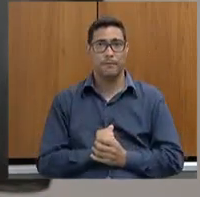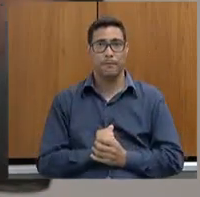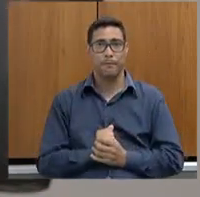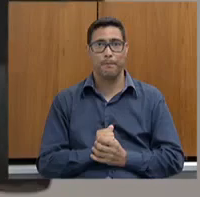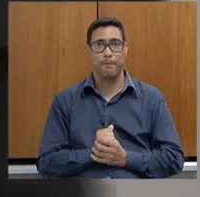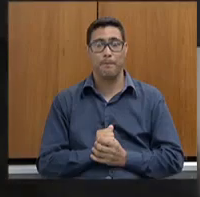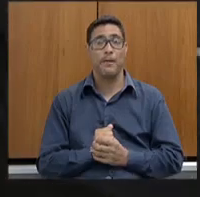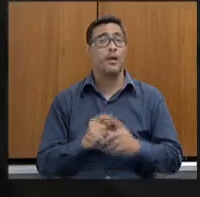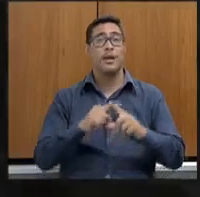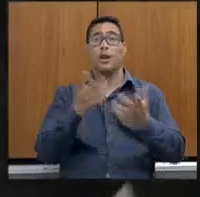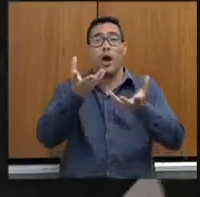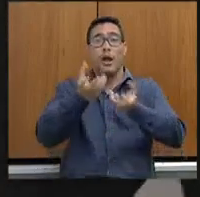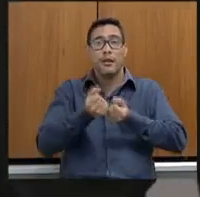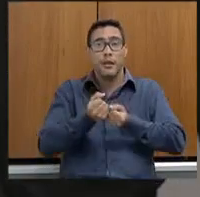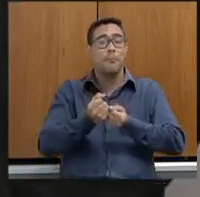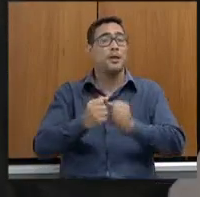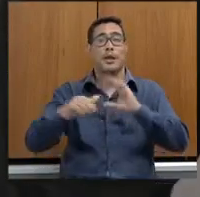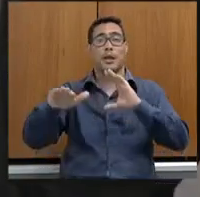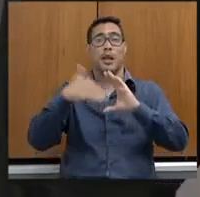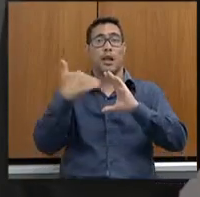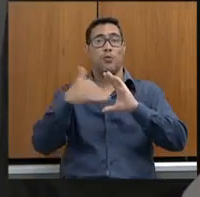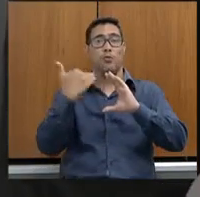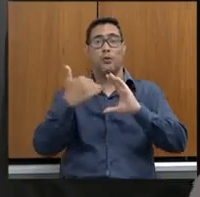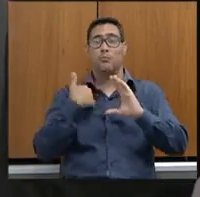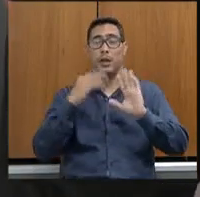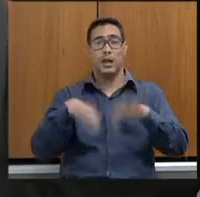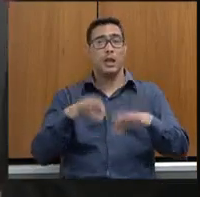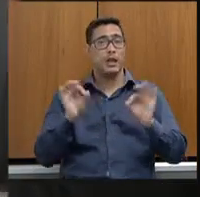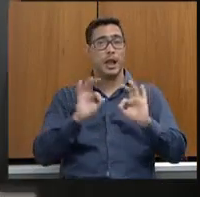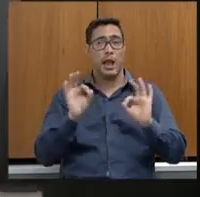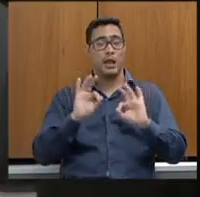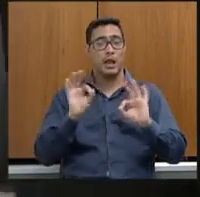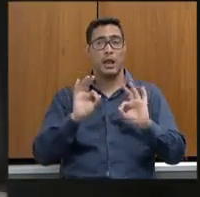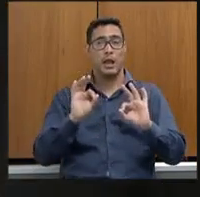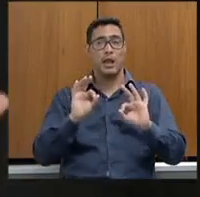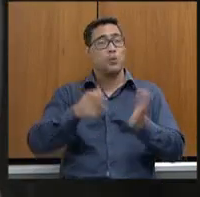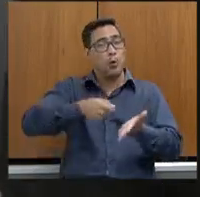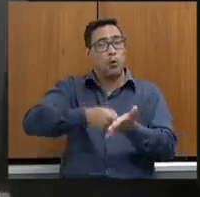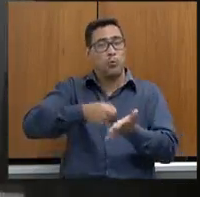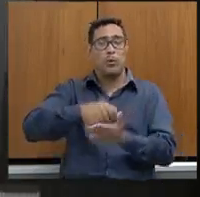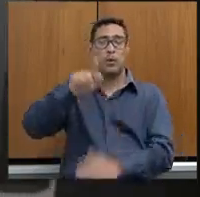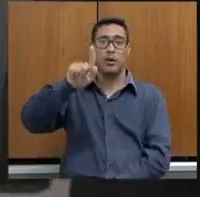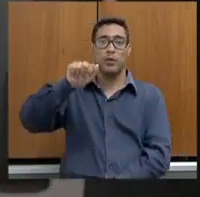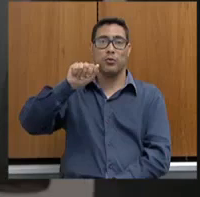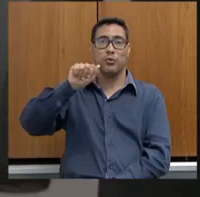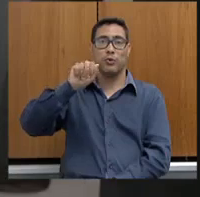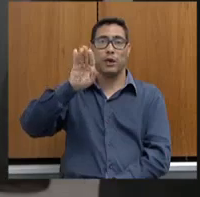recebi nenhum e-mail, nenhuma cobrança no gabinete para tratar do tema, como já recebi de outras.